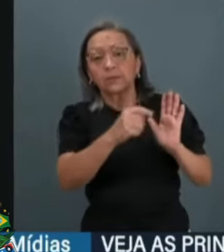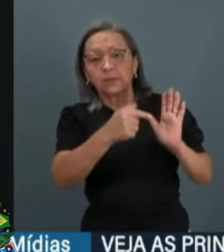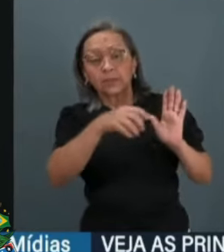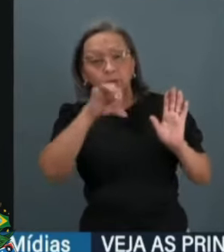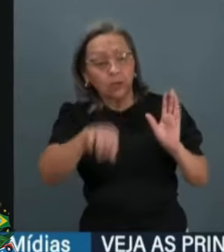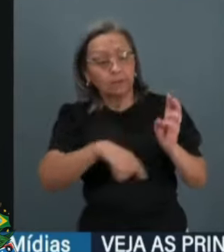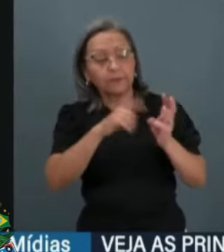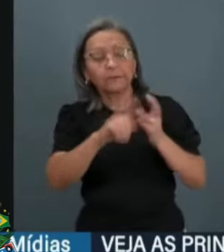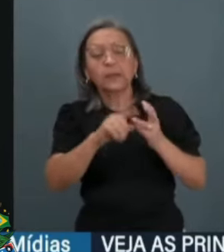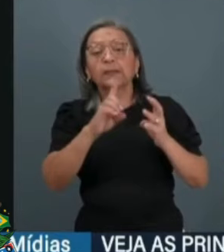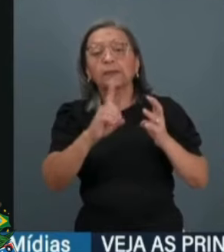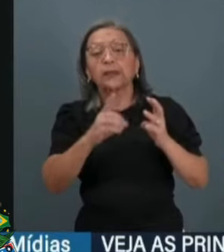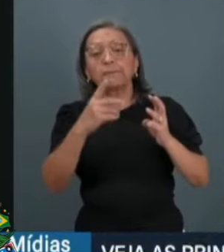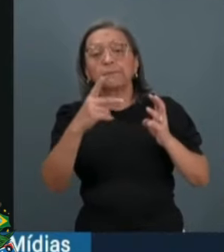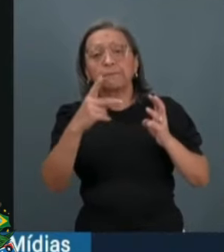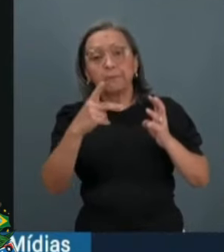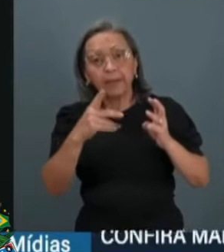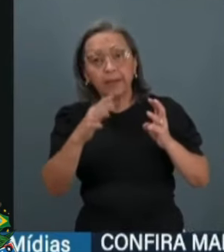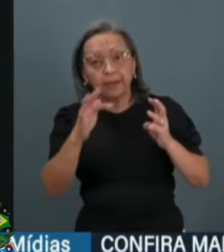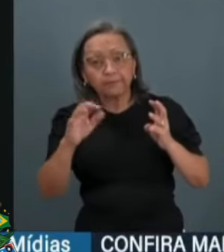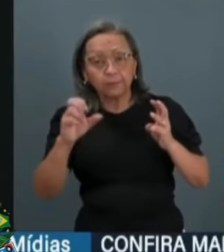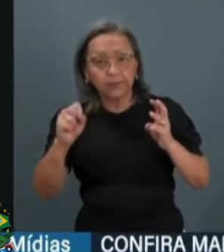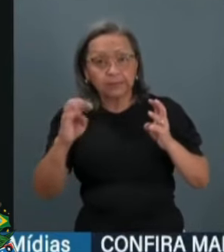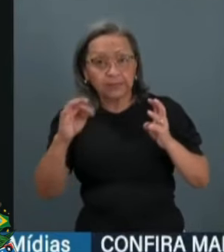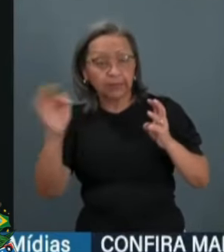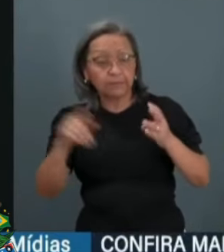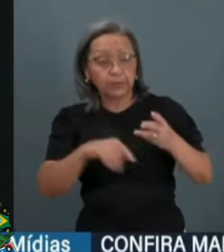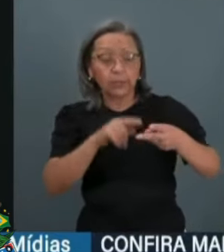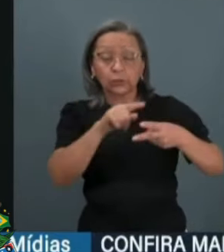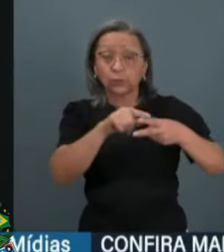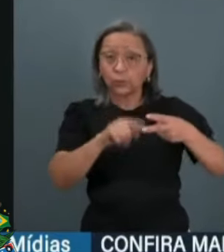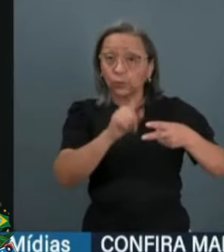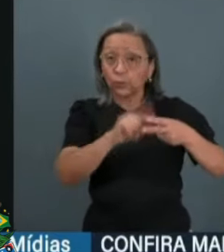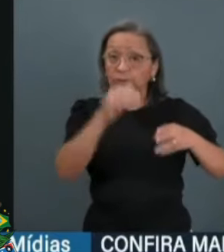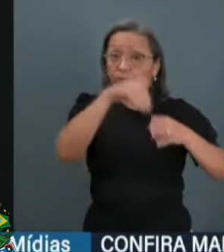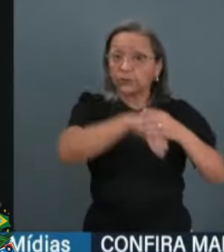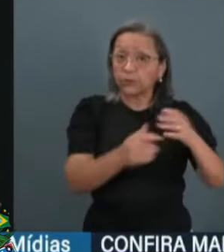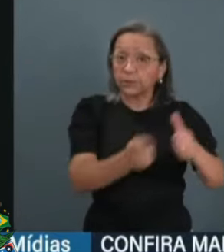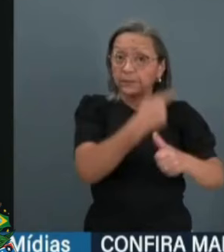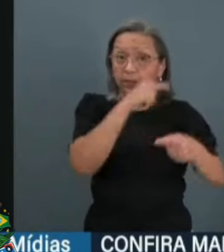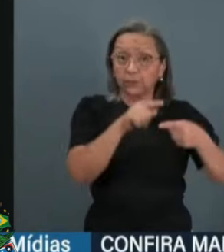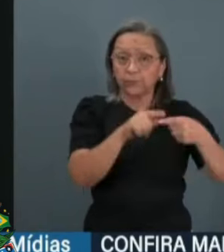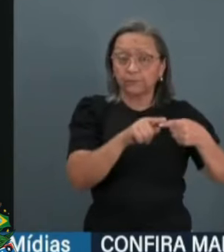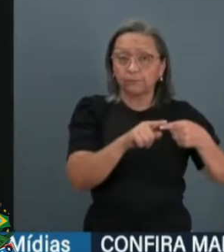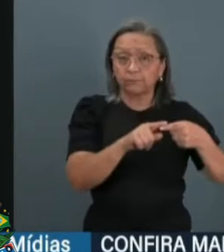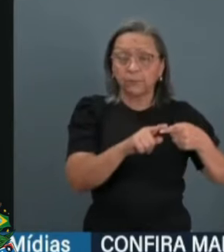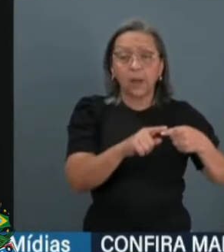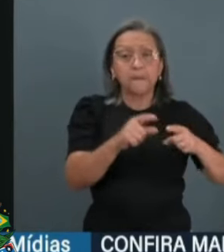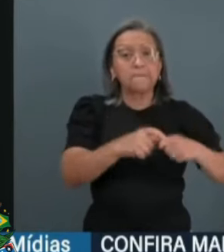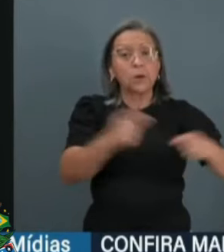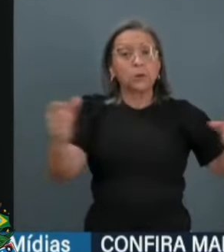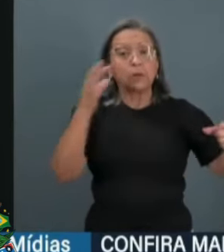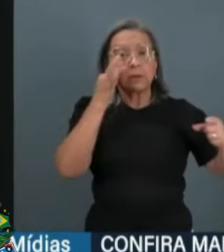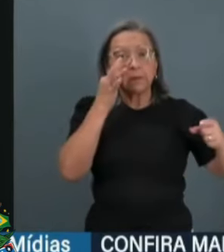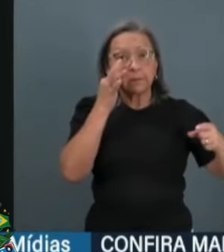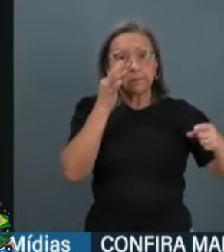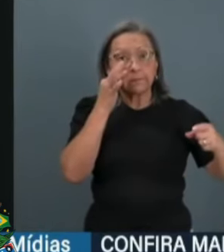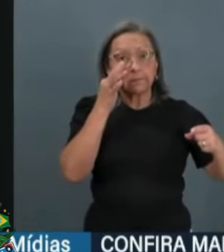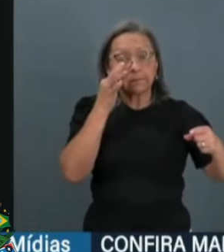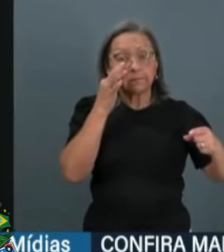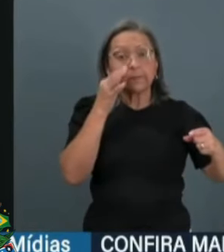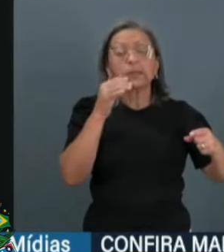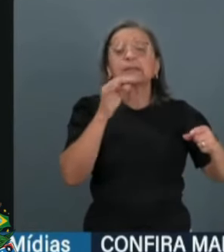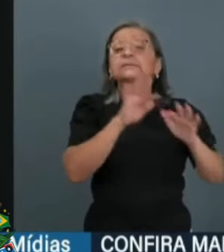ADPF do Supremo Tribunal Federal? As duas primeiras votações, presente a maioria absoluta, maioria